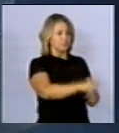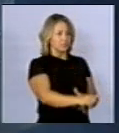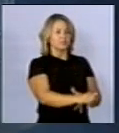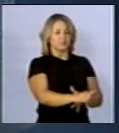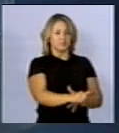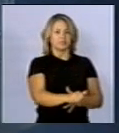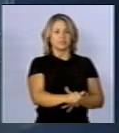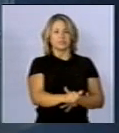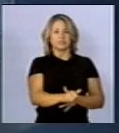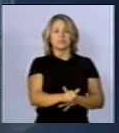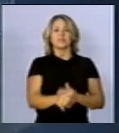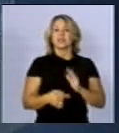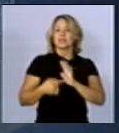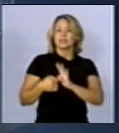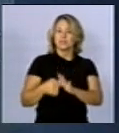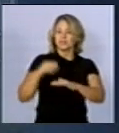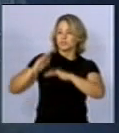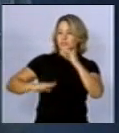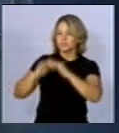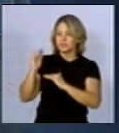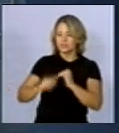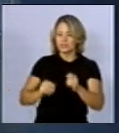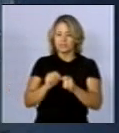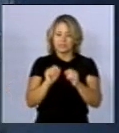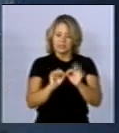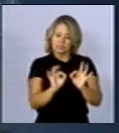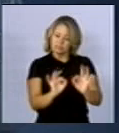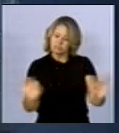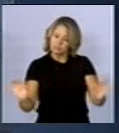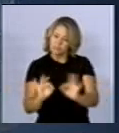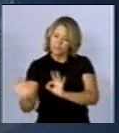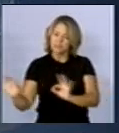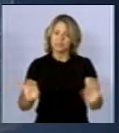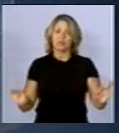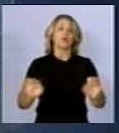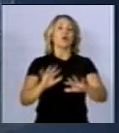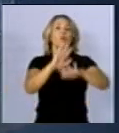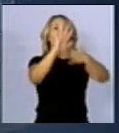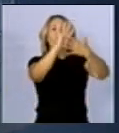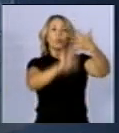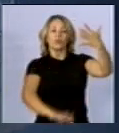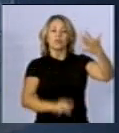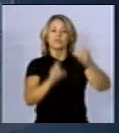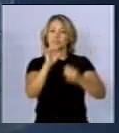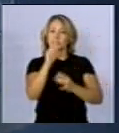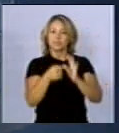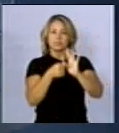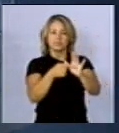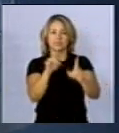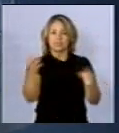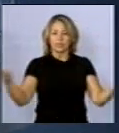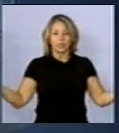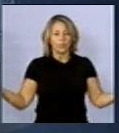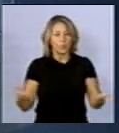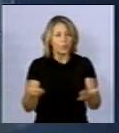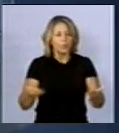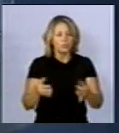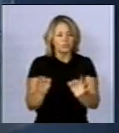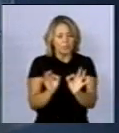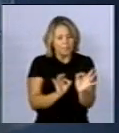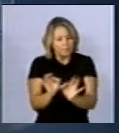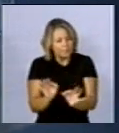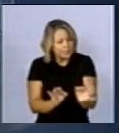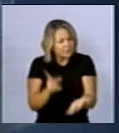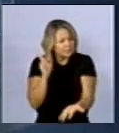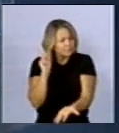é o caso aqui, apresenta um profissional fazendo uma medição. Esse gráfico aqui é apenas para ilustrar que, nos dias atuais, a precisão e a adequação